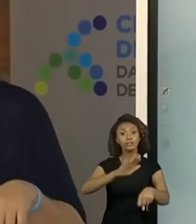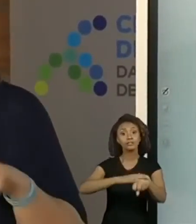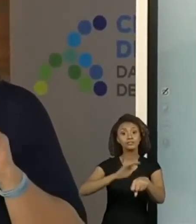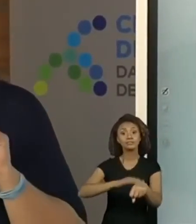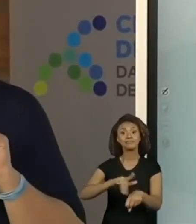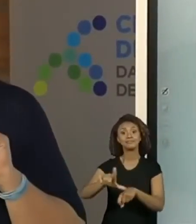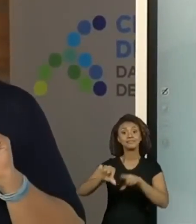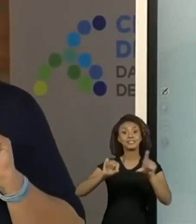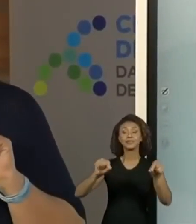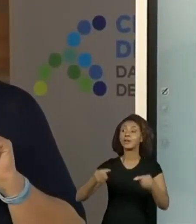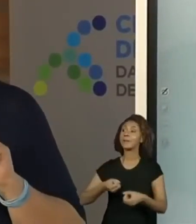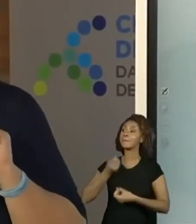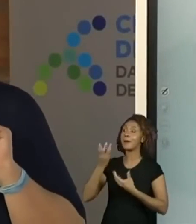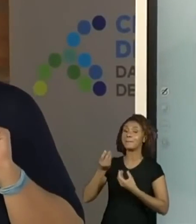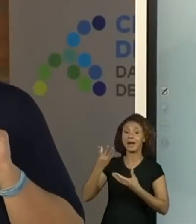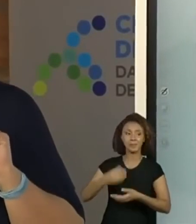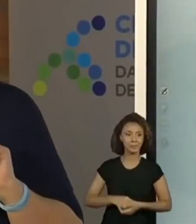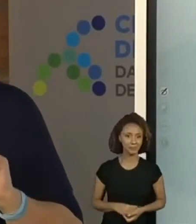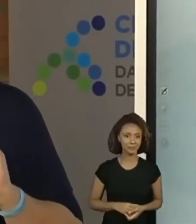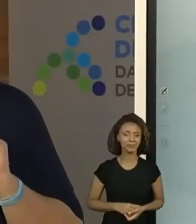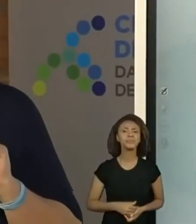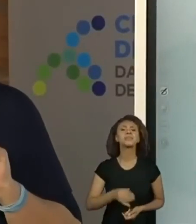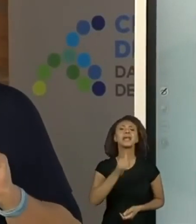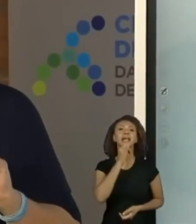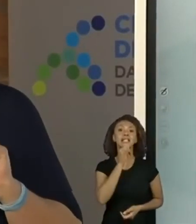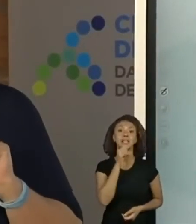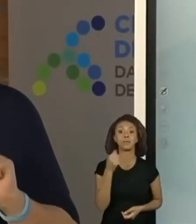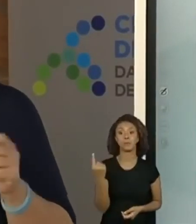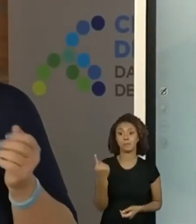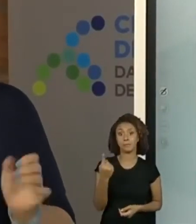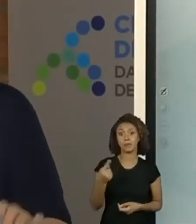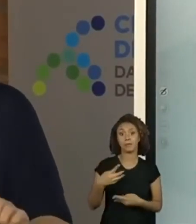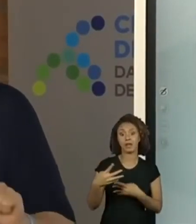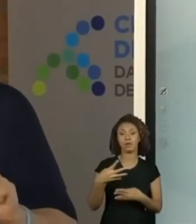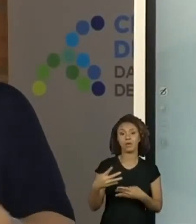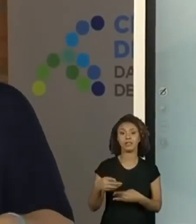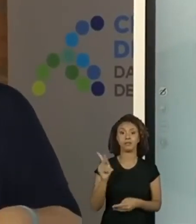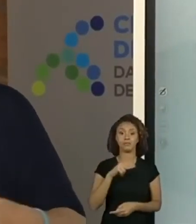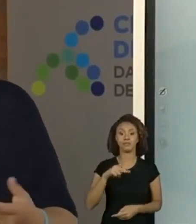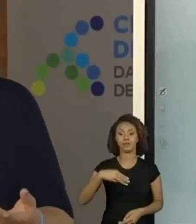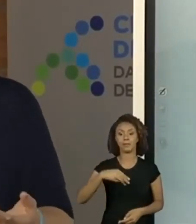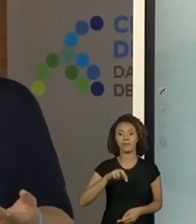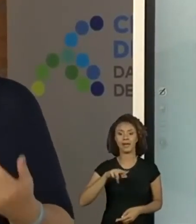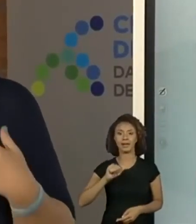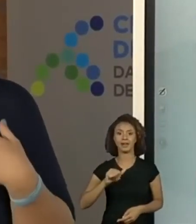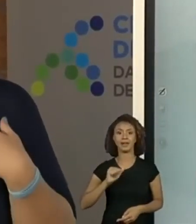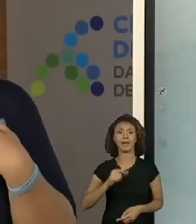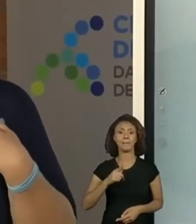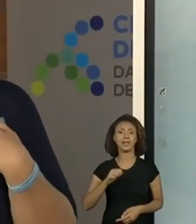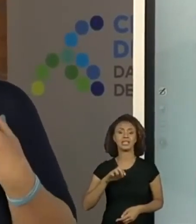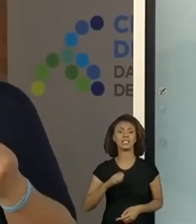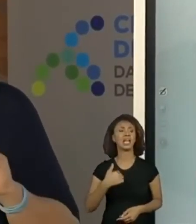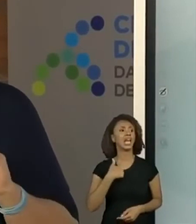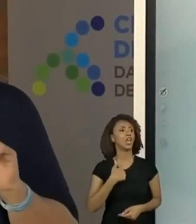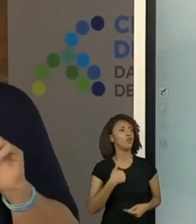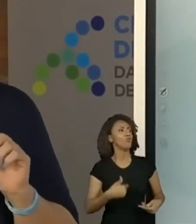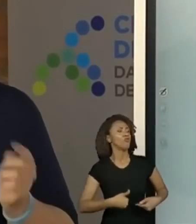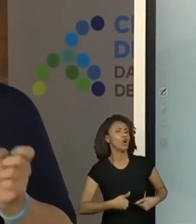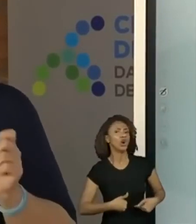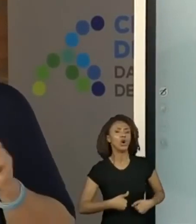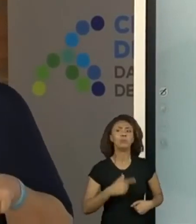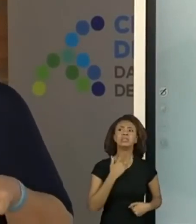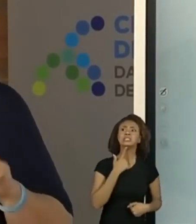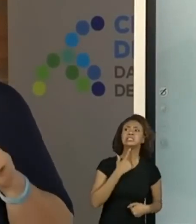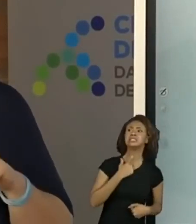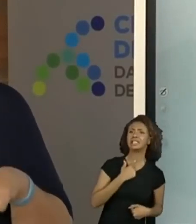recitar. Que é assim, olha a primeira quadrinha da professora Maria Aparecida. Tenho fome, tenho sede, mas não é